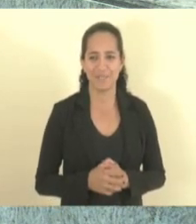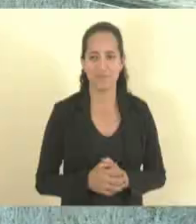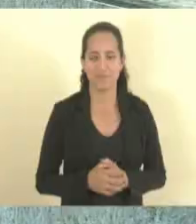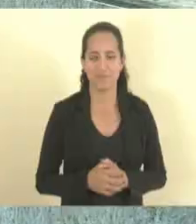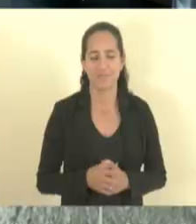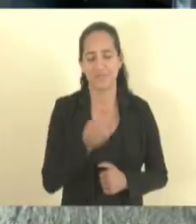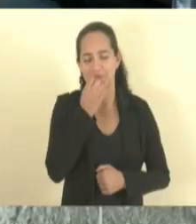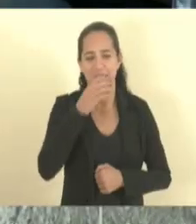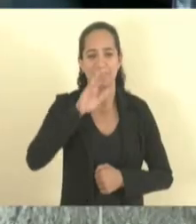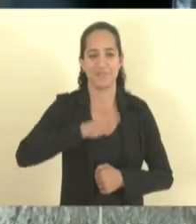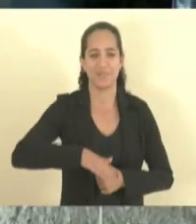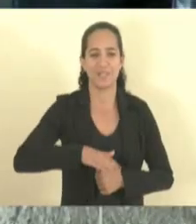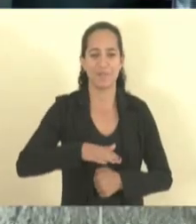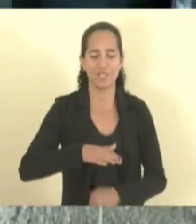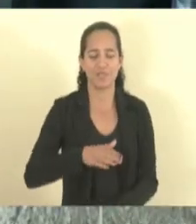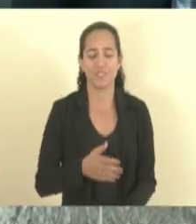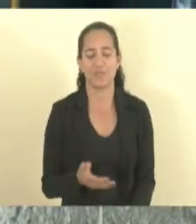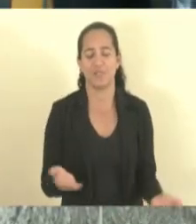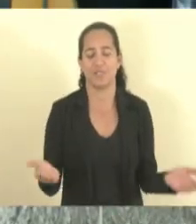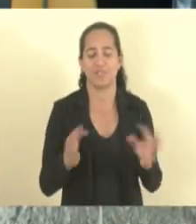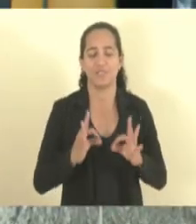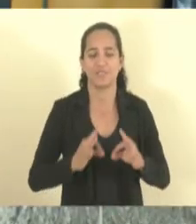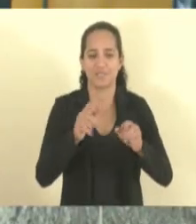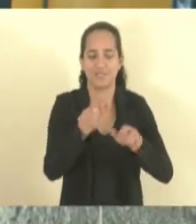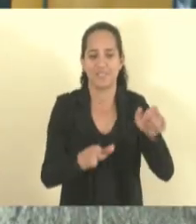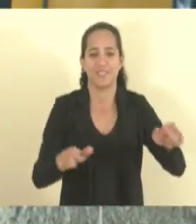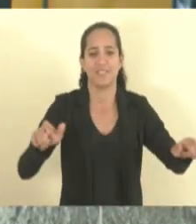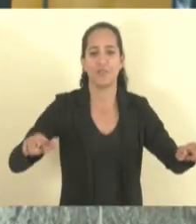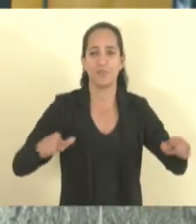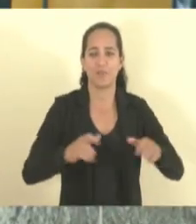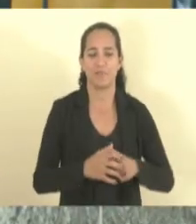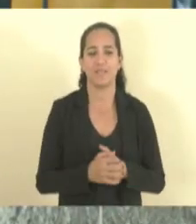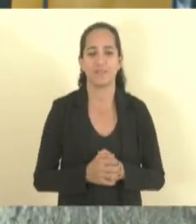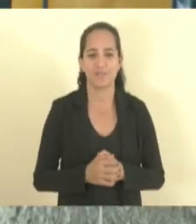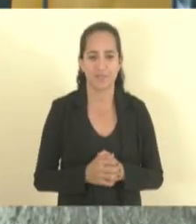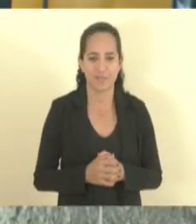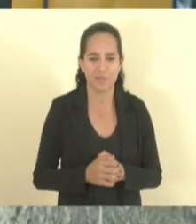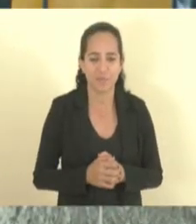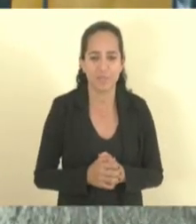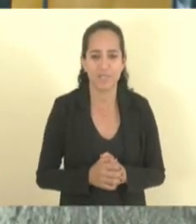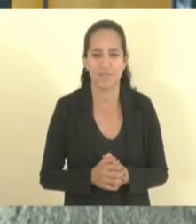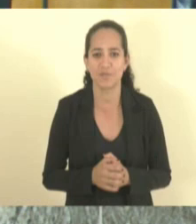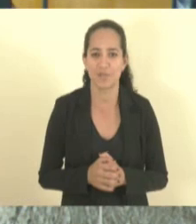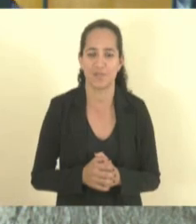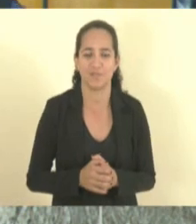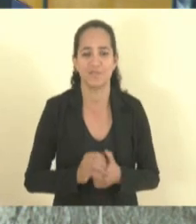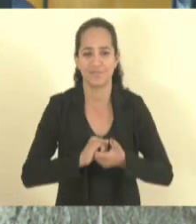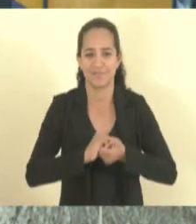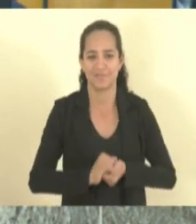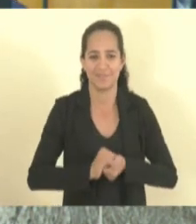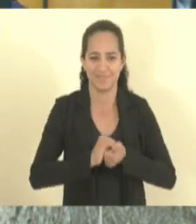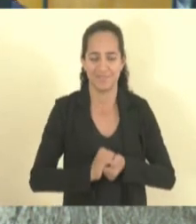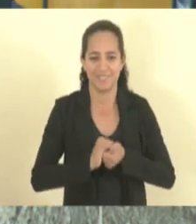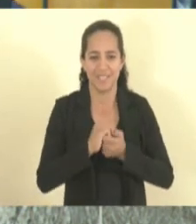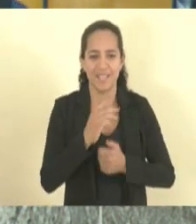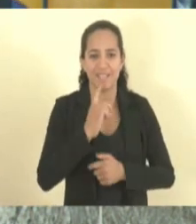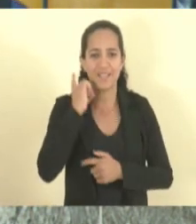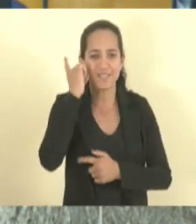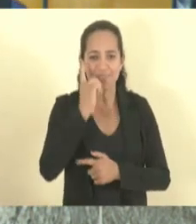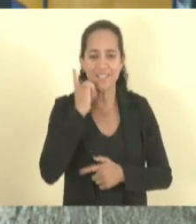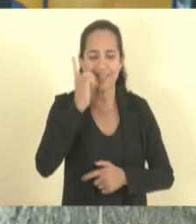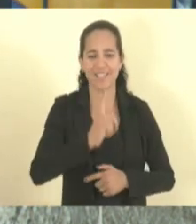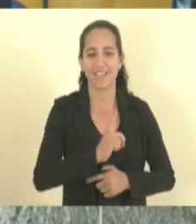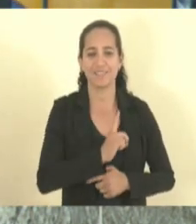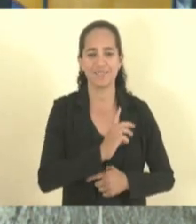Boa tarde a todos e todas. Boa cumprimento o deputado delegado